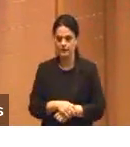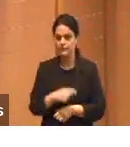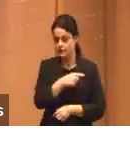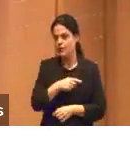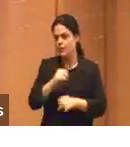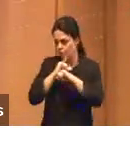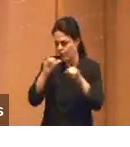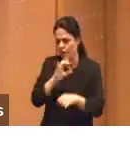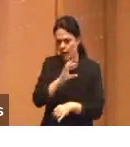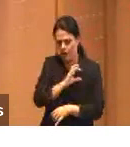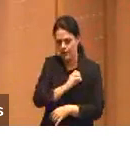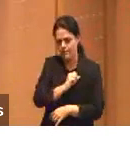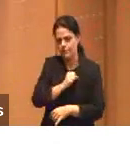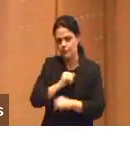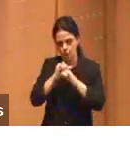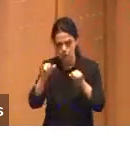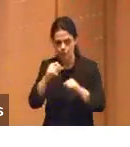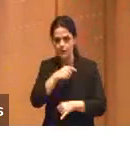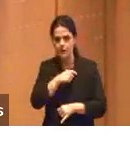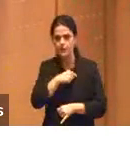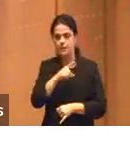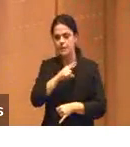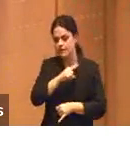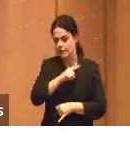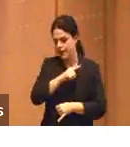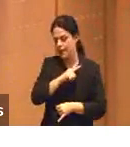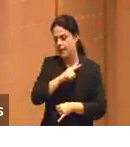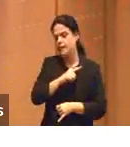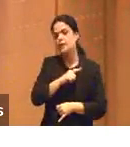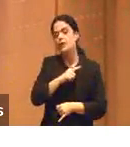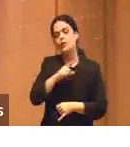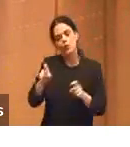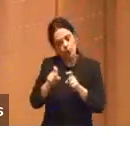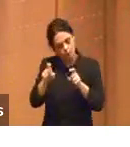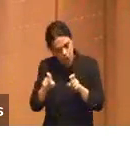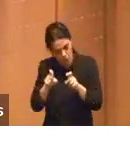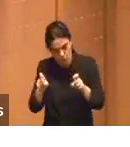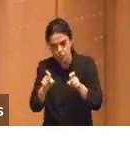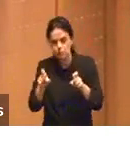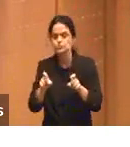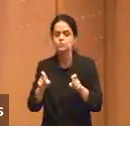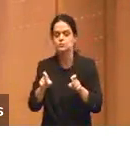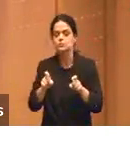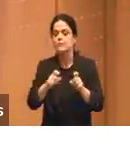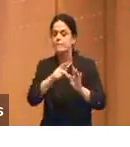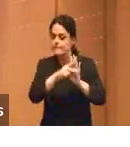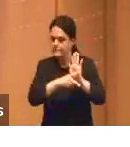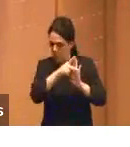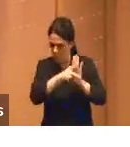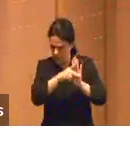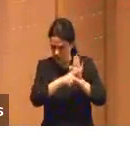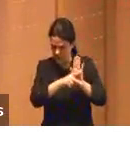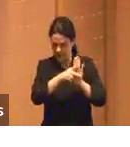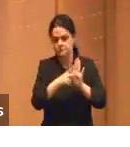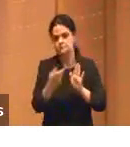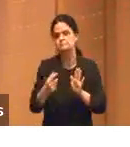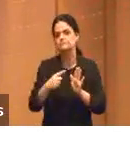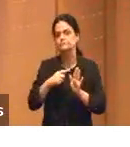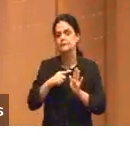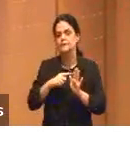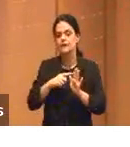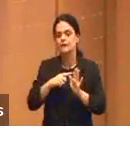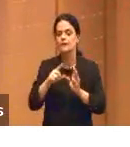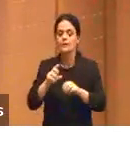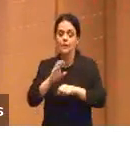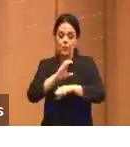declaração. Ele é um programador, o meu curso é de computação. Uso Copilot. Copilot é um sistema da